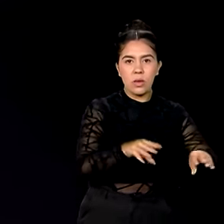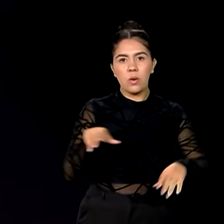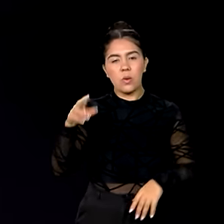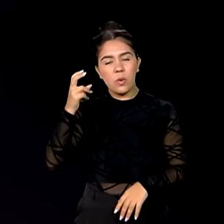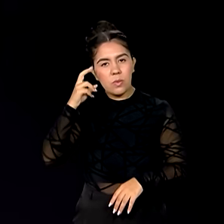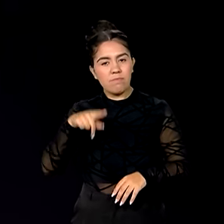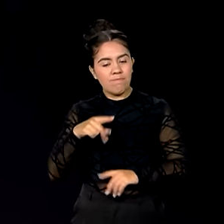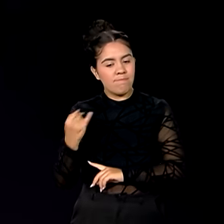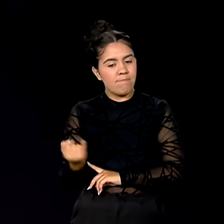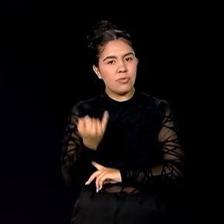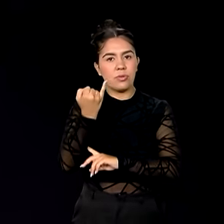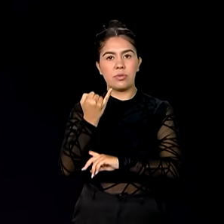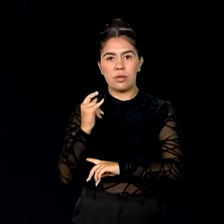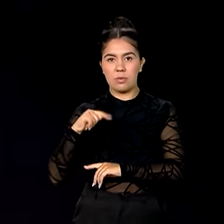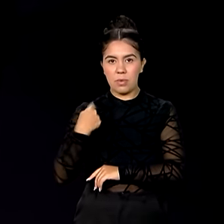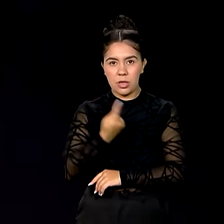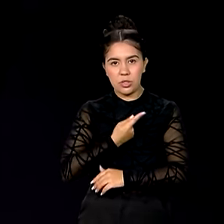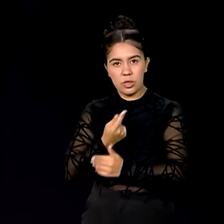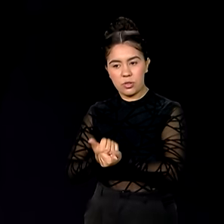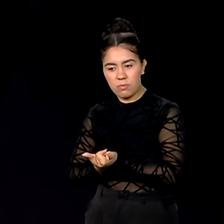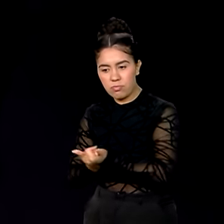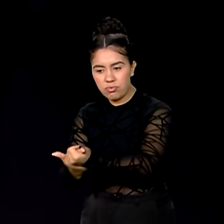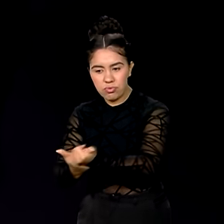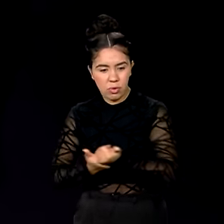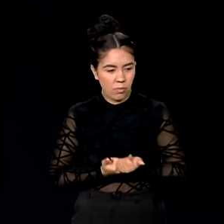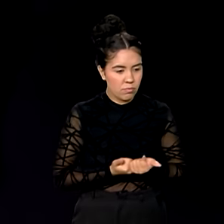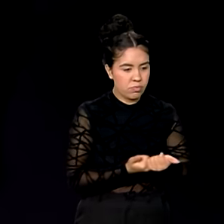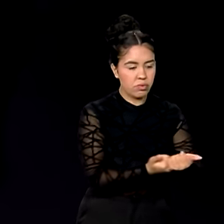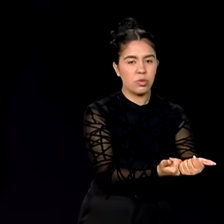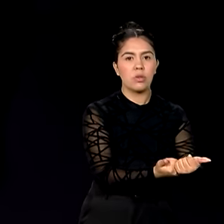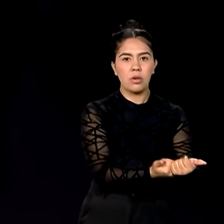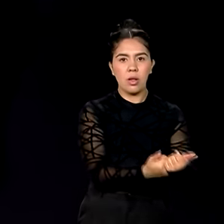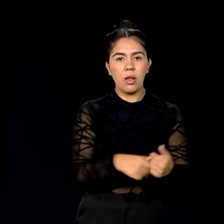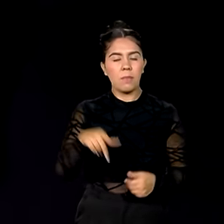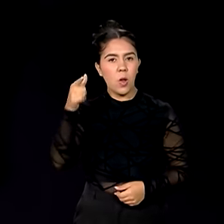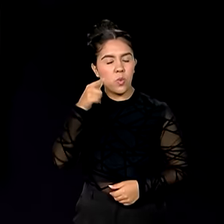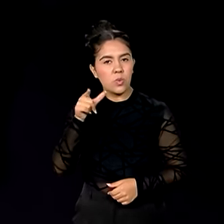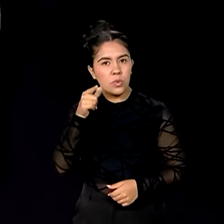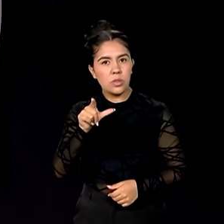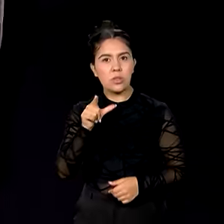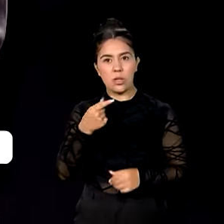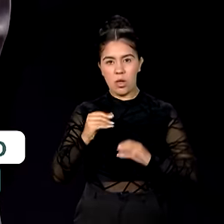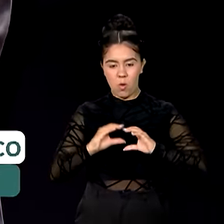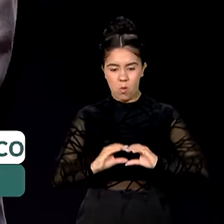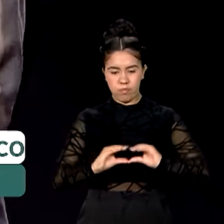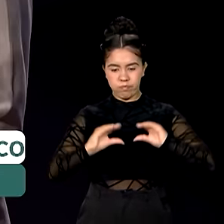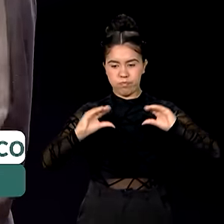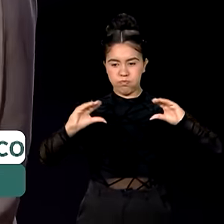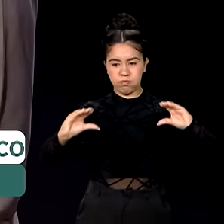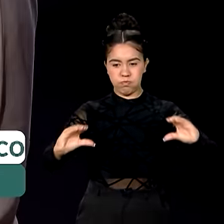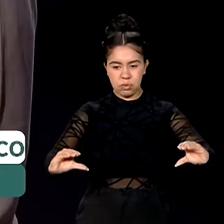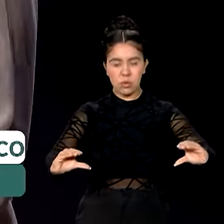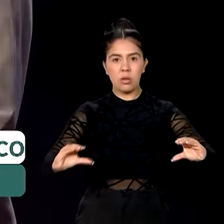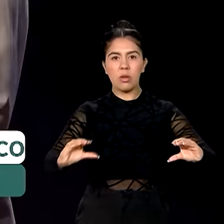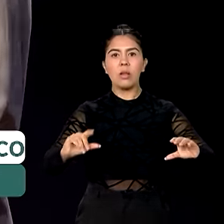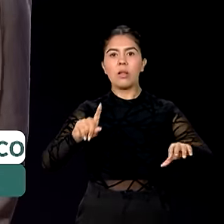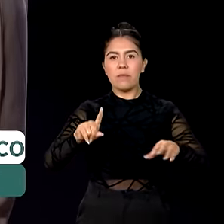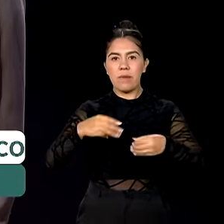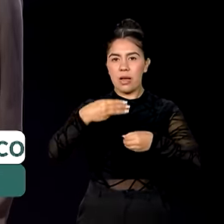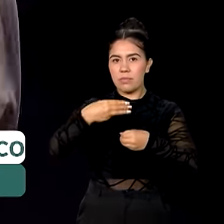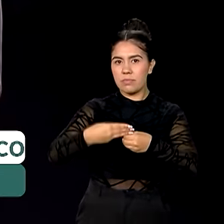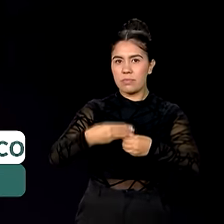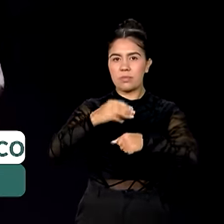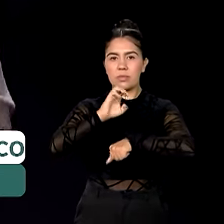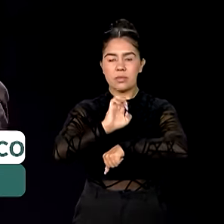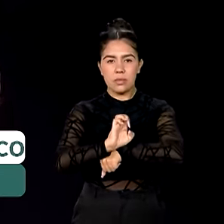colaboração com o Ministério da Ciência e Tecnologia trazendo esse volume de ação que vai chegar em todos os estados do Brasil, em todas as